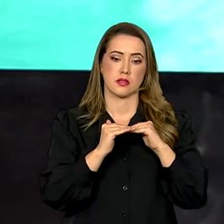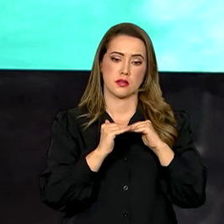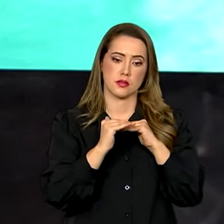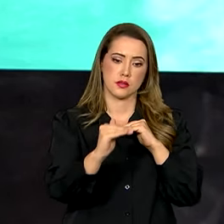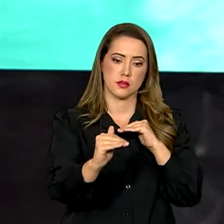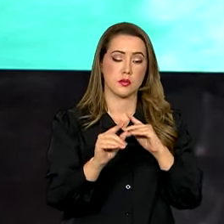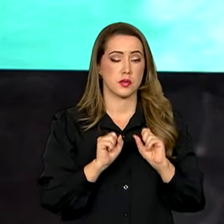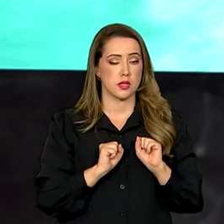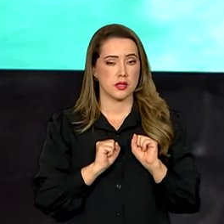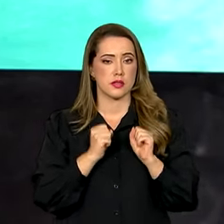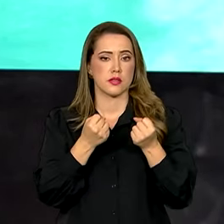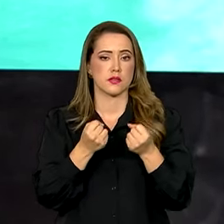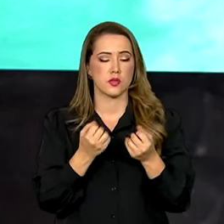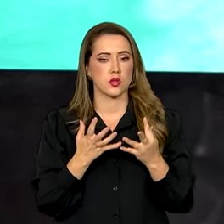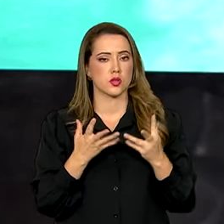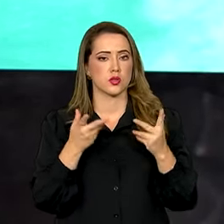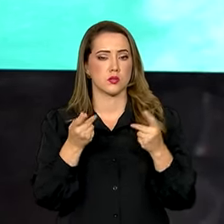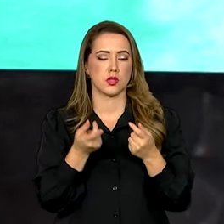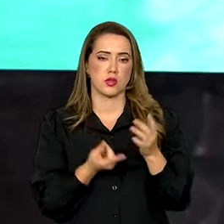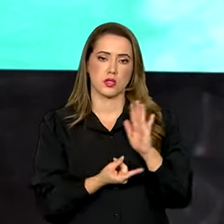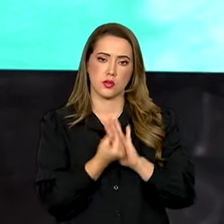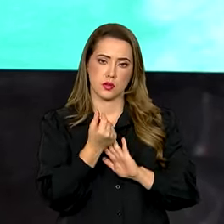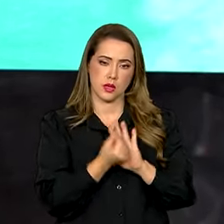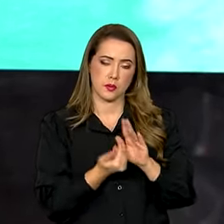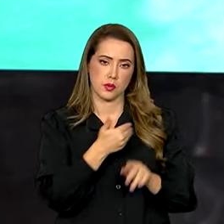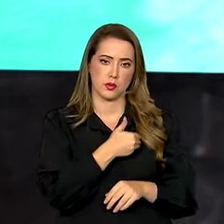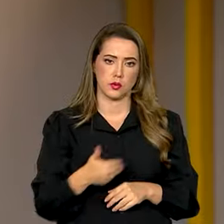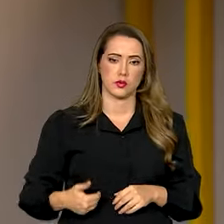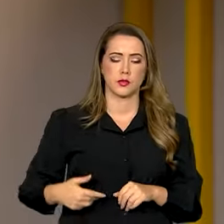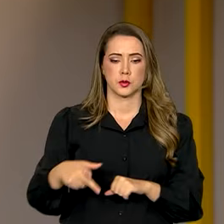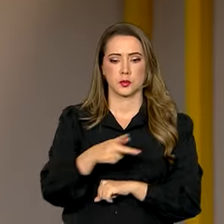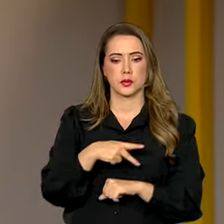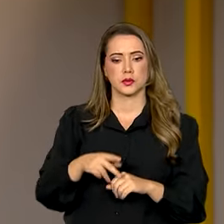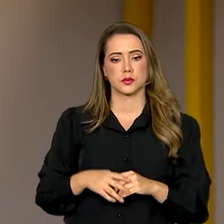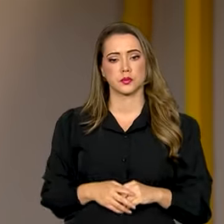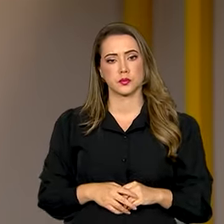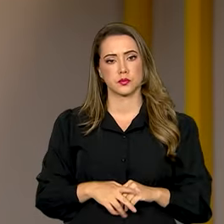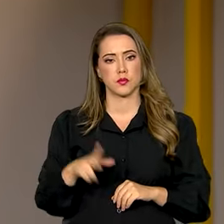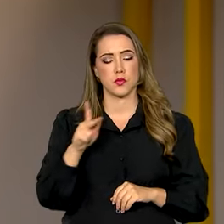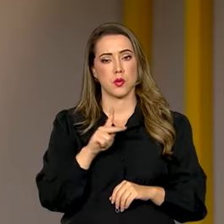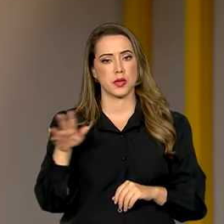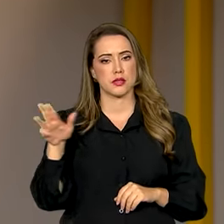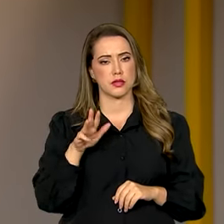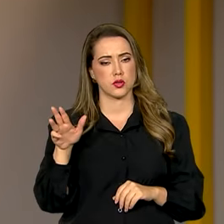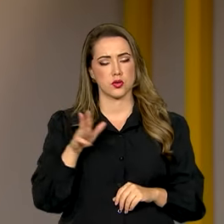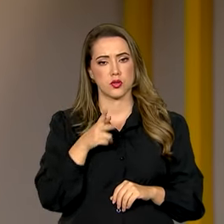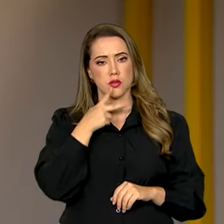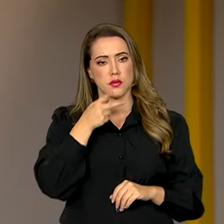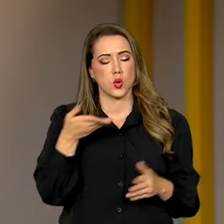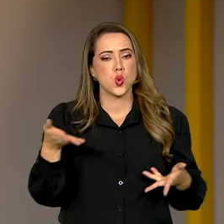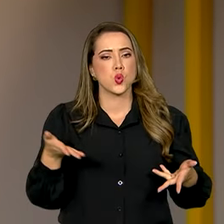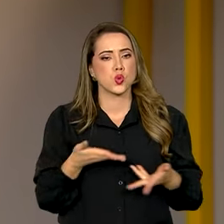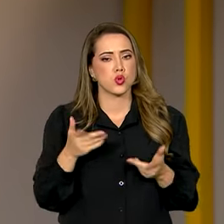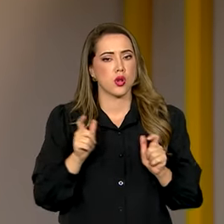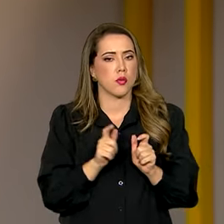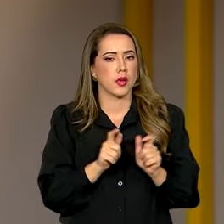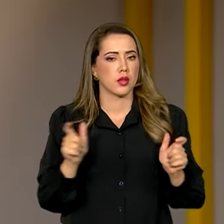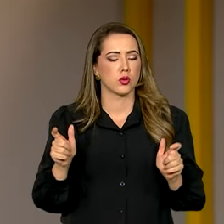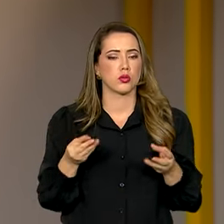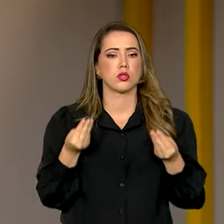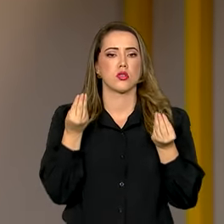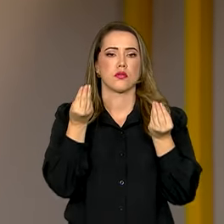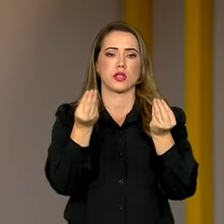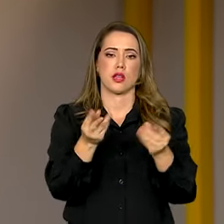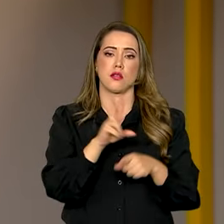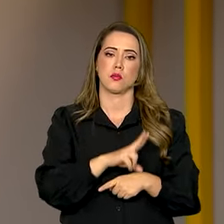para esse esforço de recuperação do orçamento público no país. O presidente Lula defendeu hoje a ampliação do